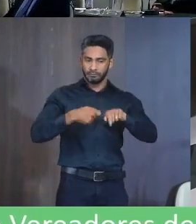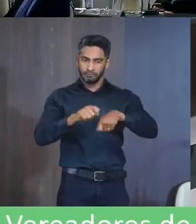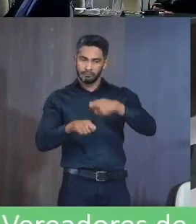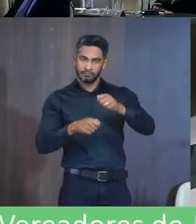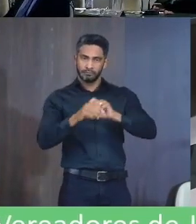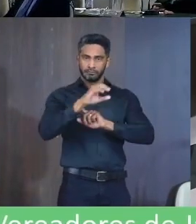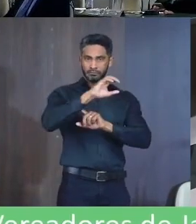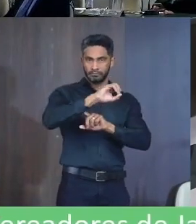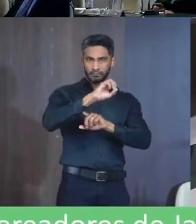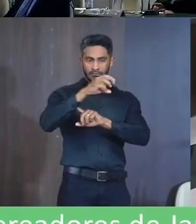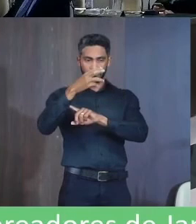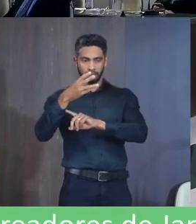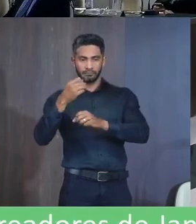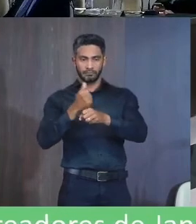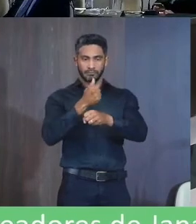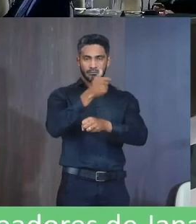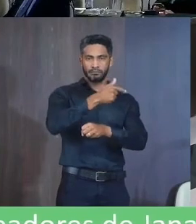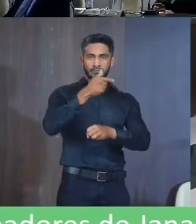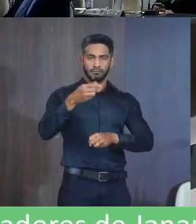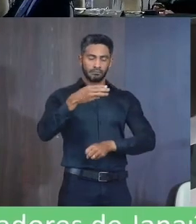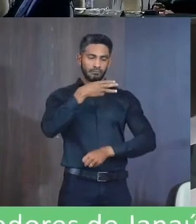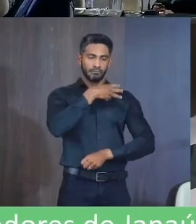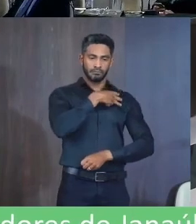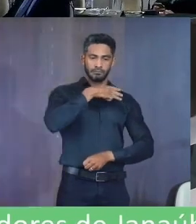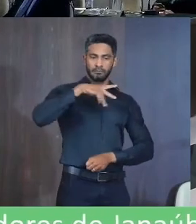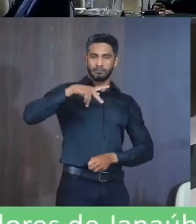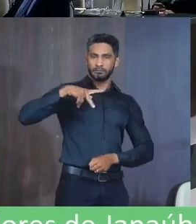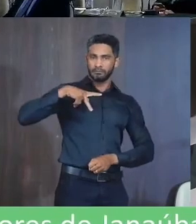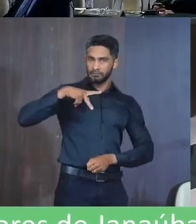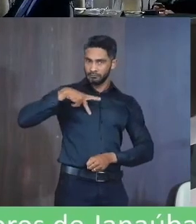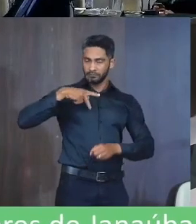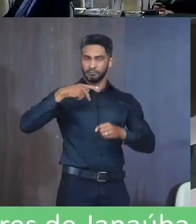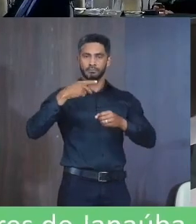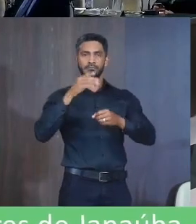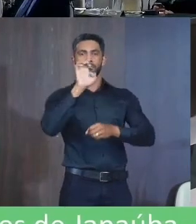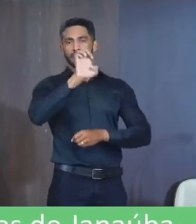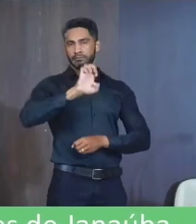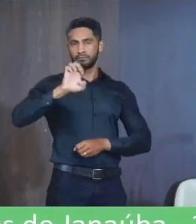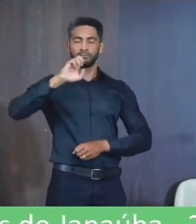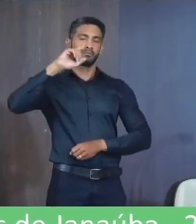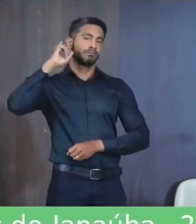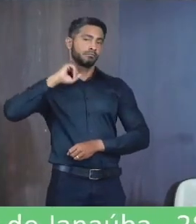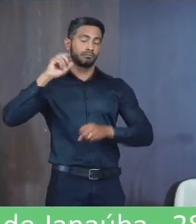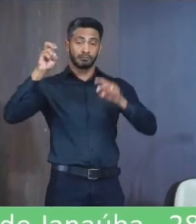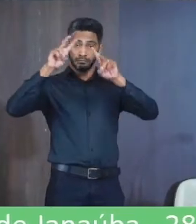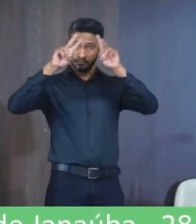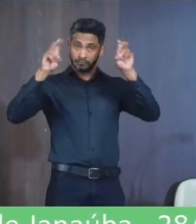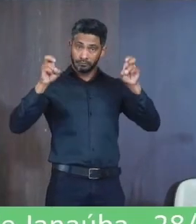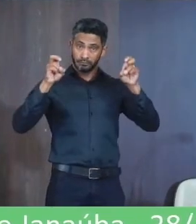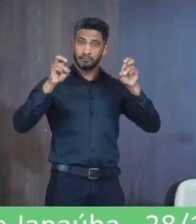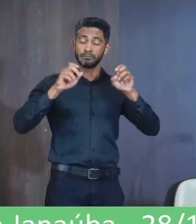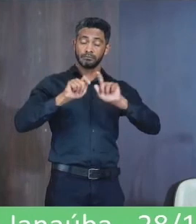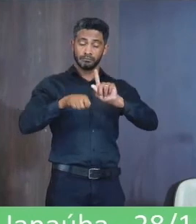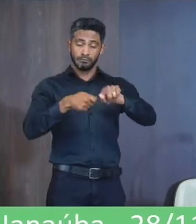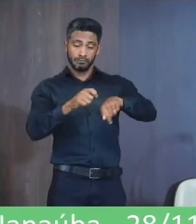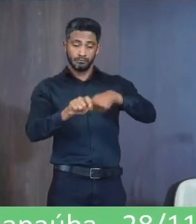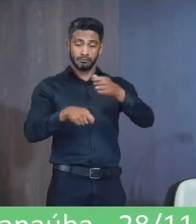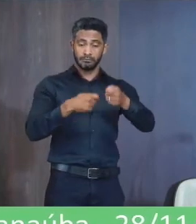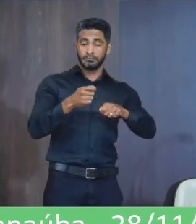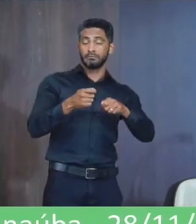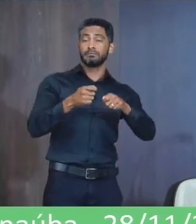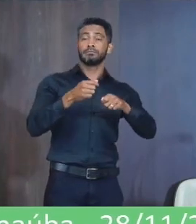03-2022 Do Ministério Público do Estado de Minas Gerais Sobre procedimento administrativo